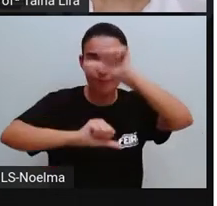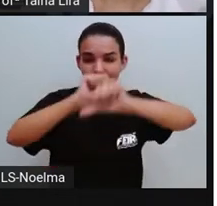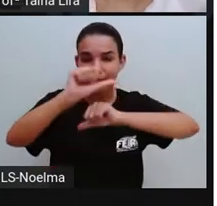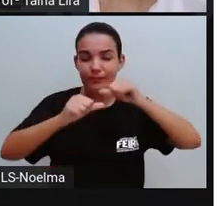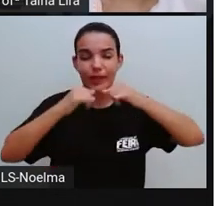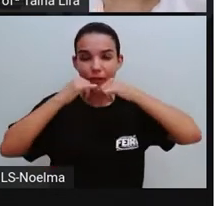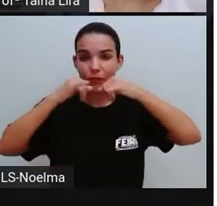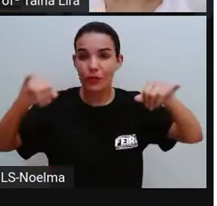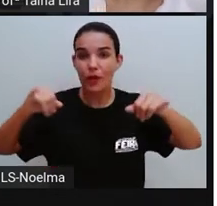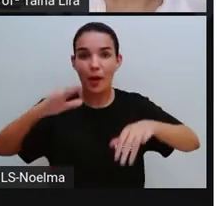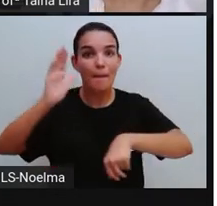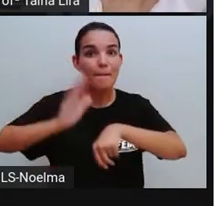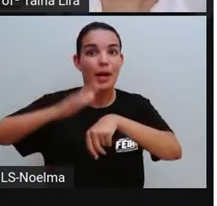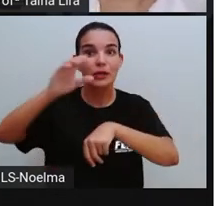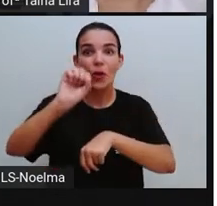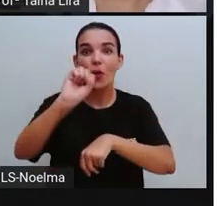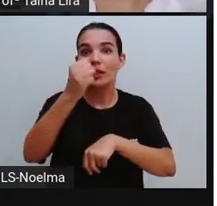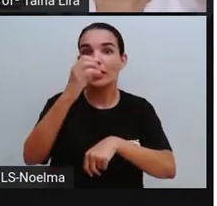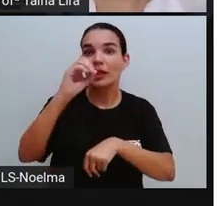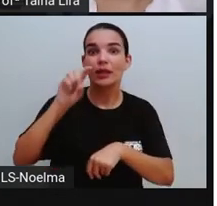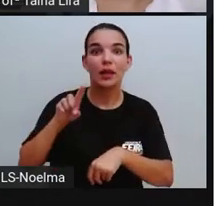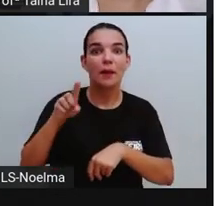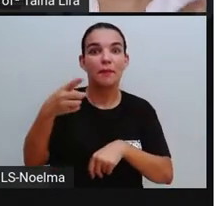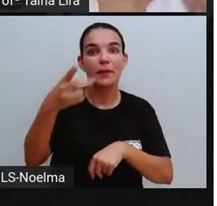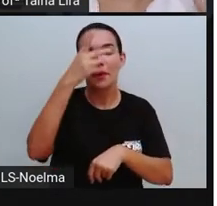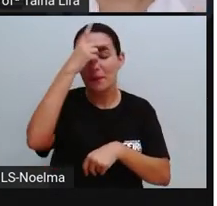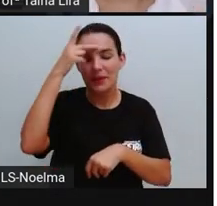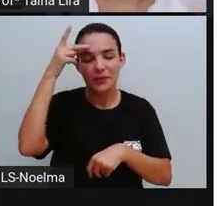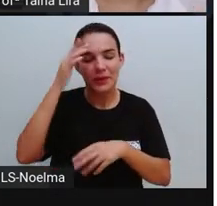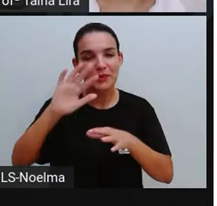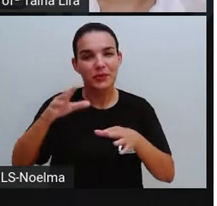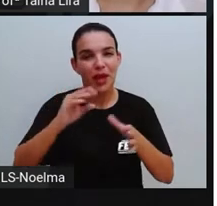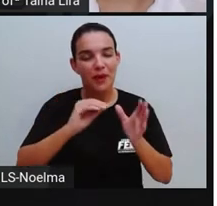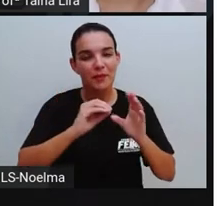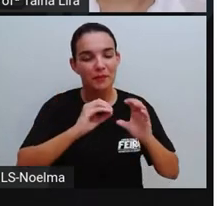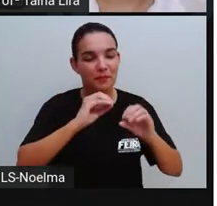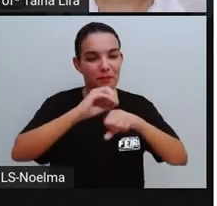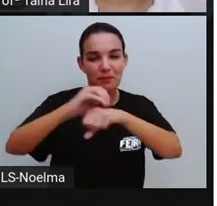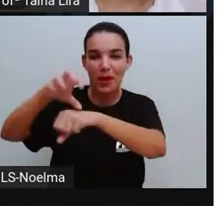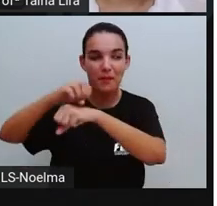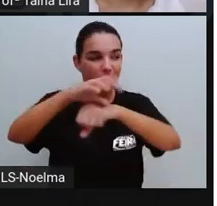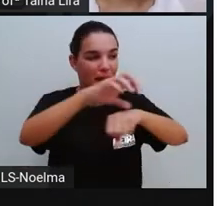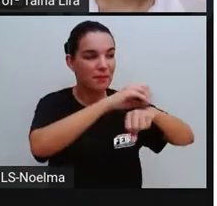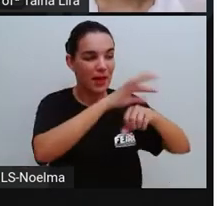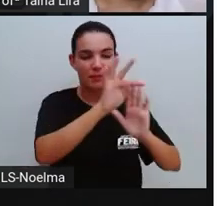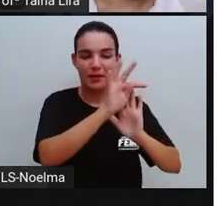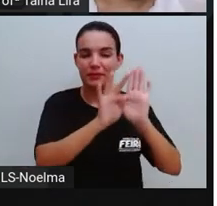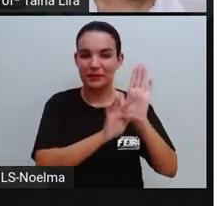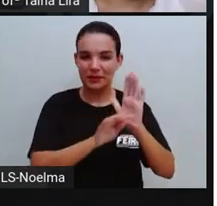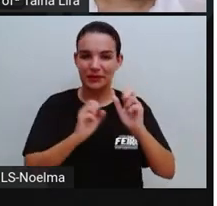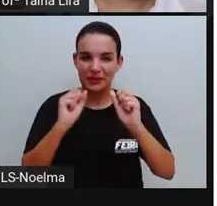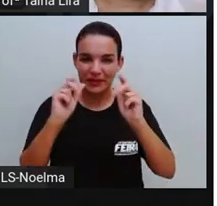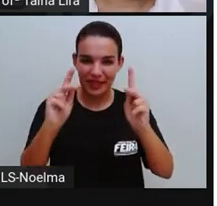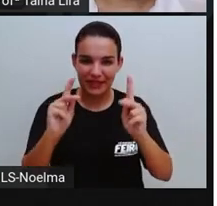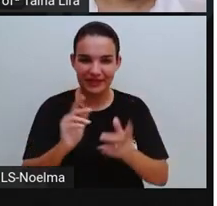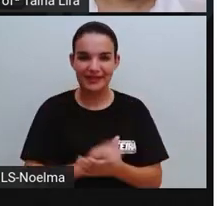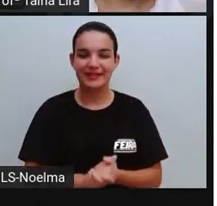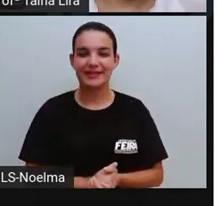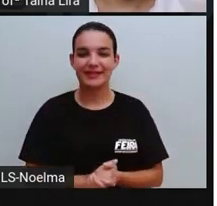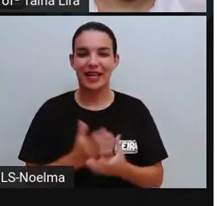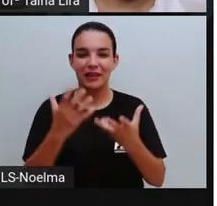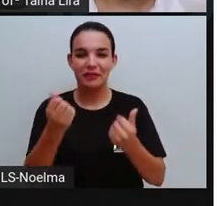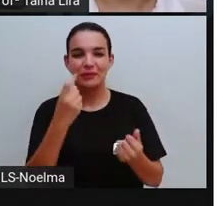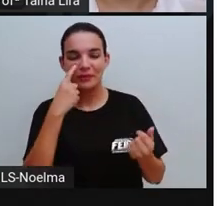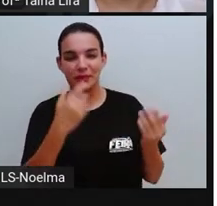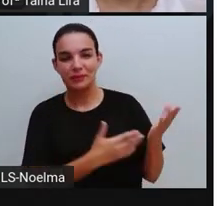mais de oitenta mil pessoas já tinham assistido e compartilhado aí esse texto, tá? Então, vamos